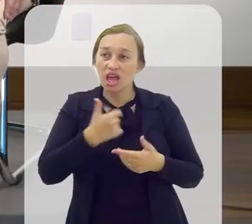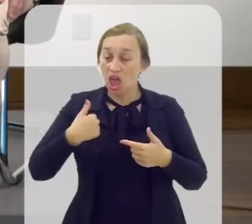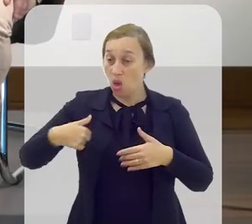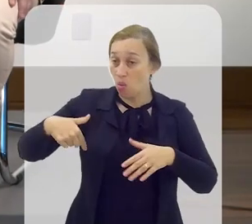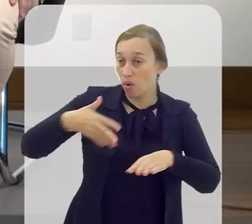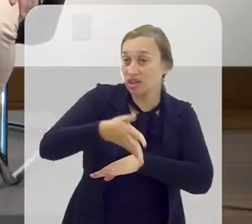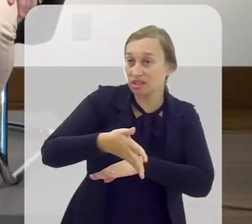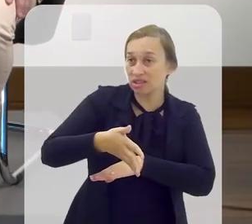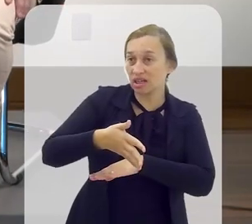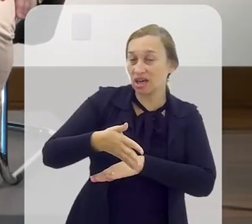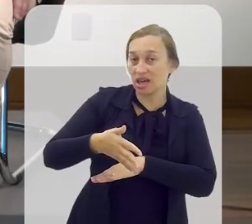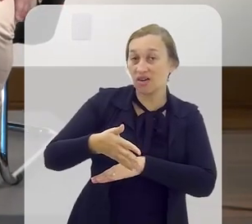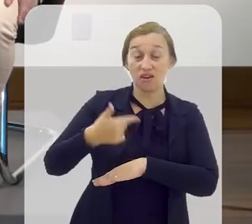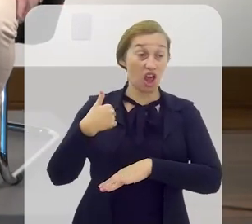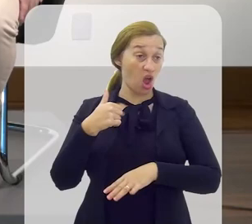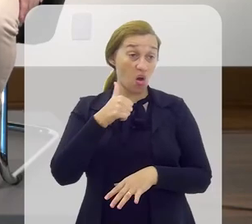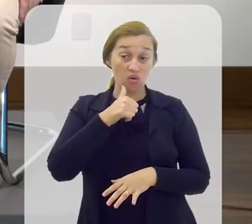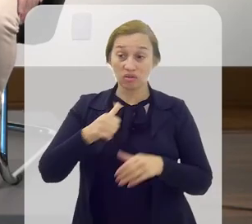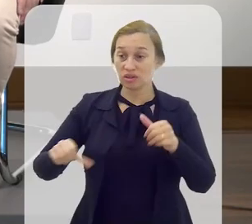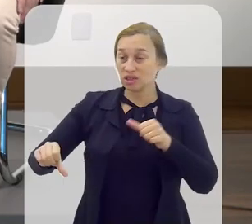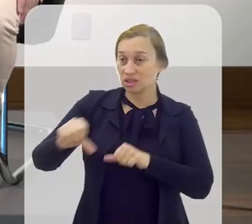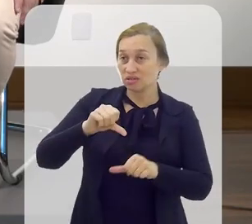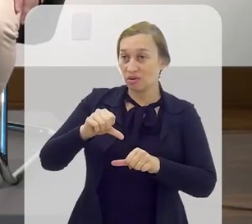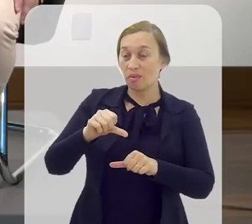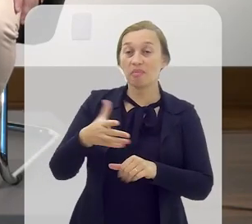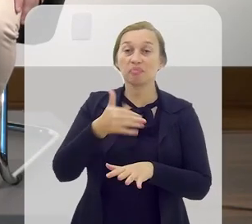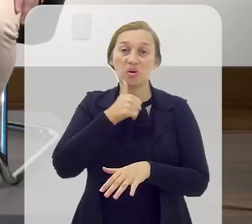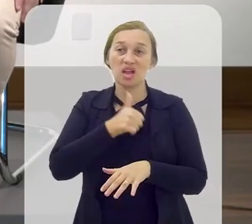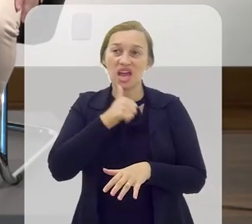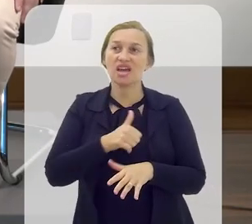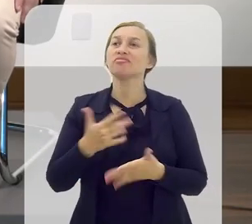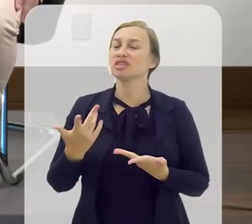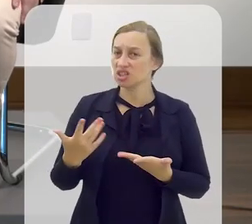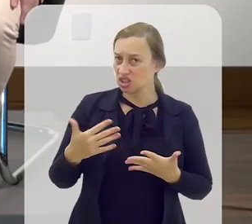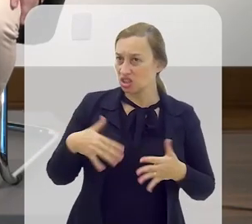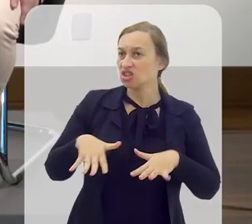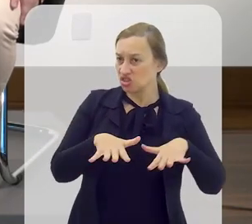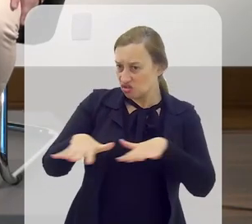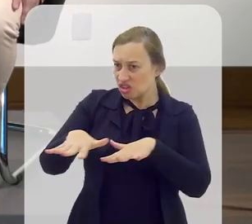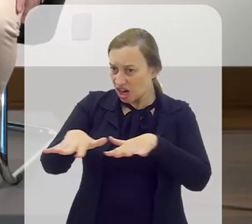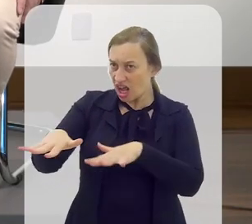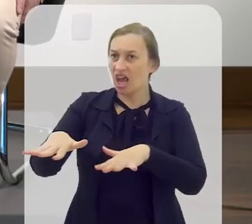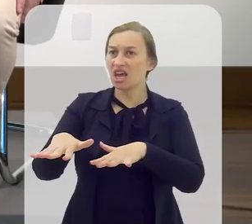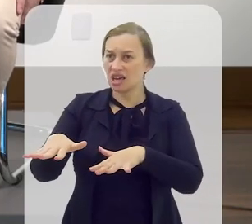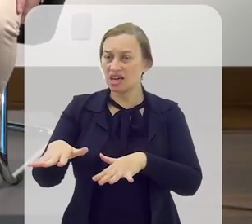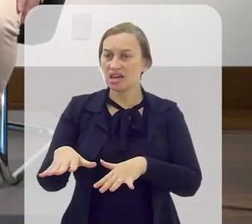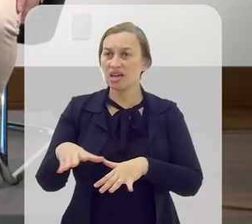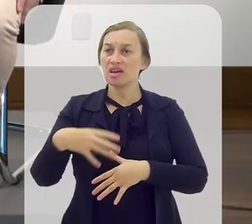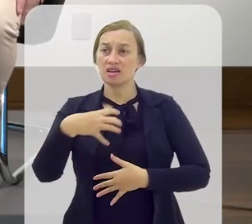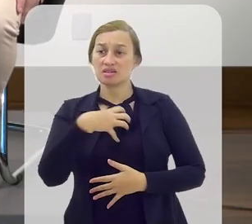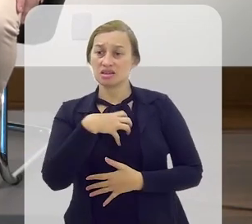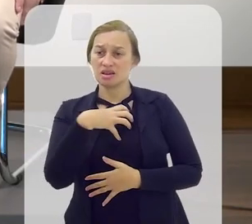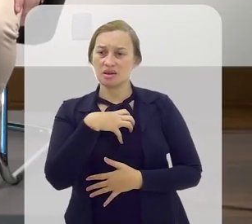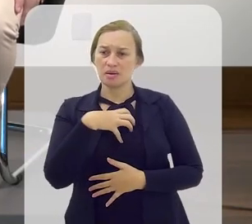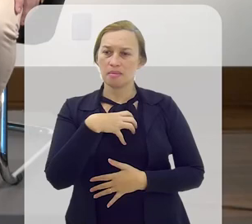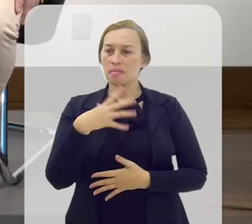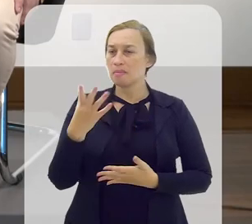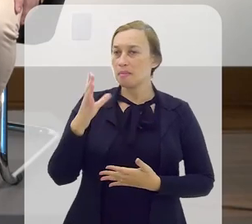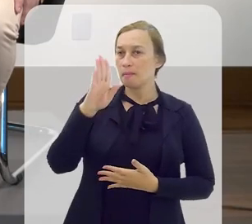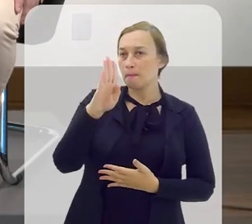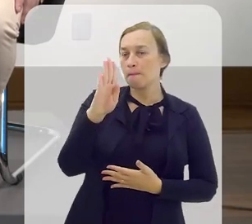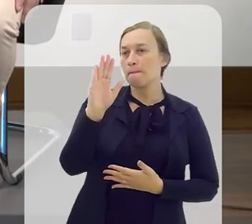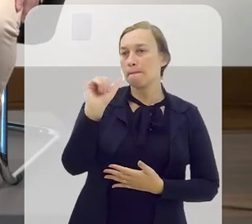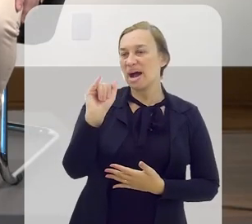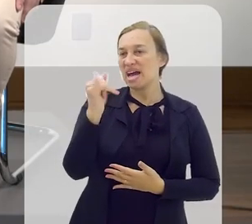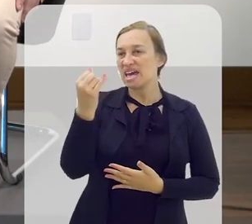baianas. E aí eu entrei e falei, não, agora todo ano eu desfilo de baiana. E desfilo ainda? Desfilo ainda, desfilo. Desfilei de baiana na